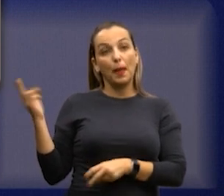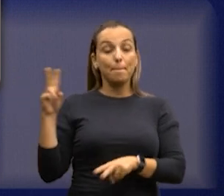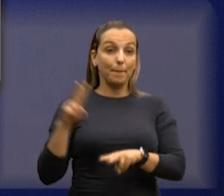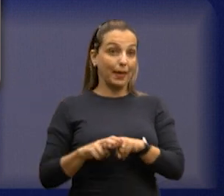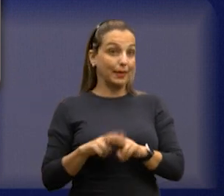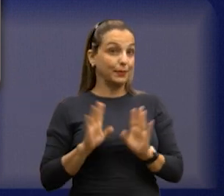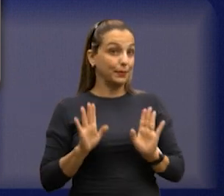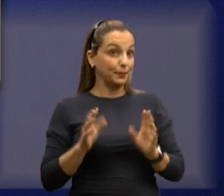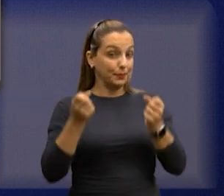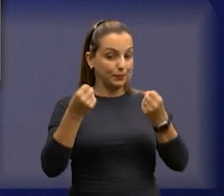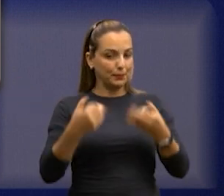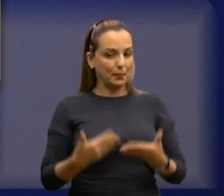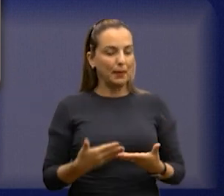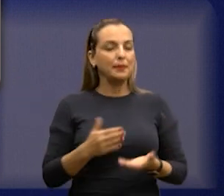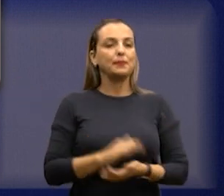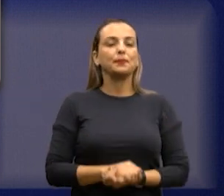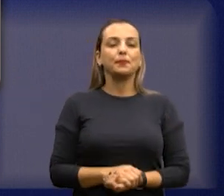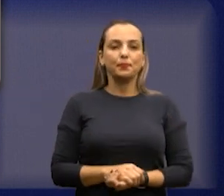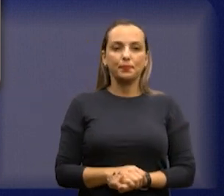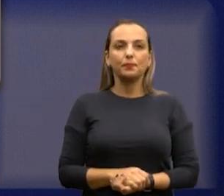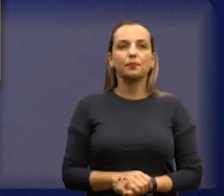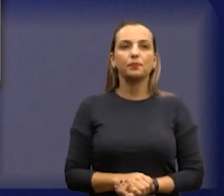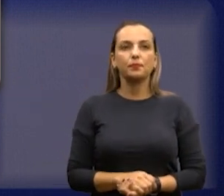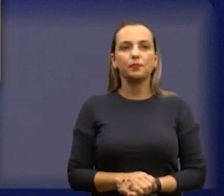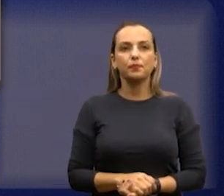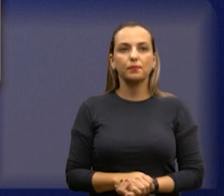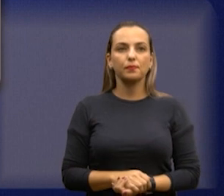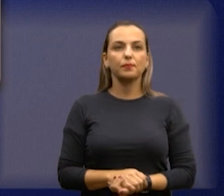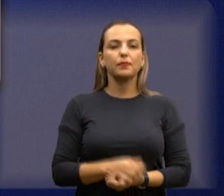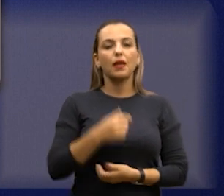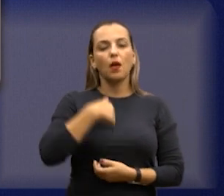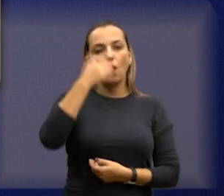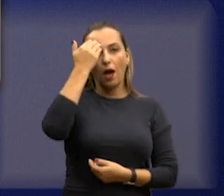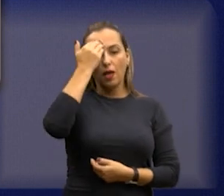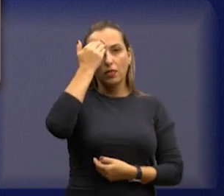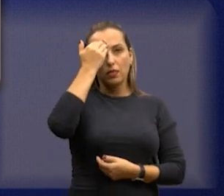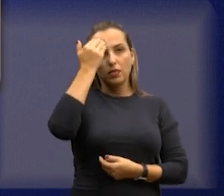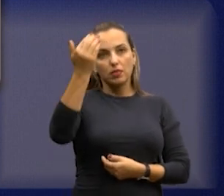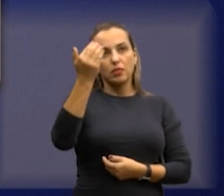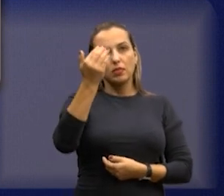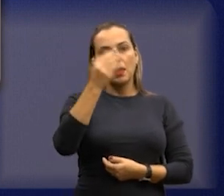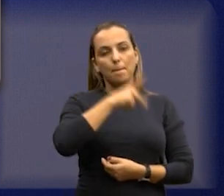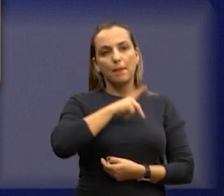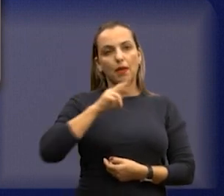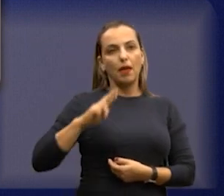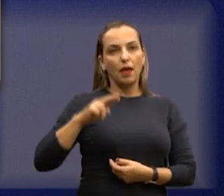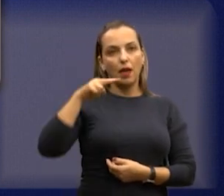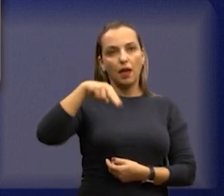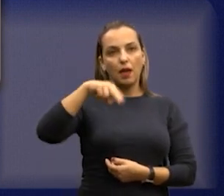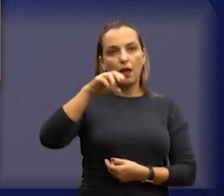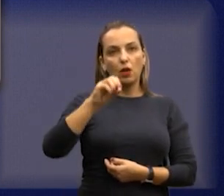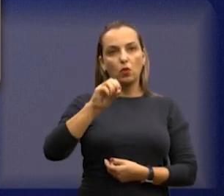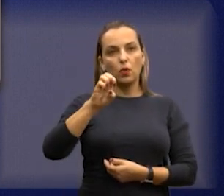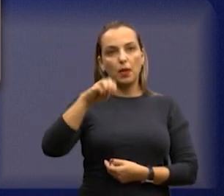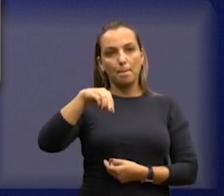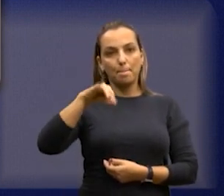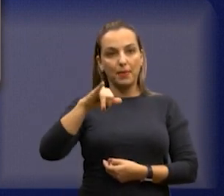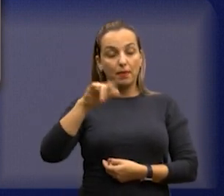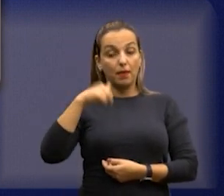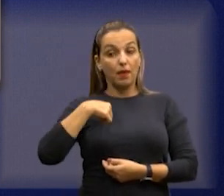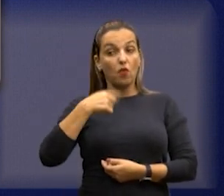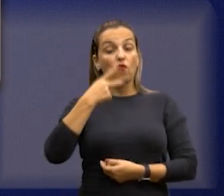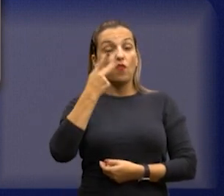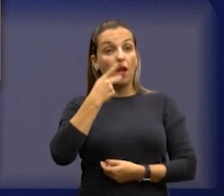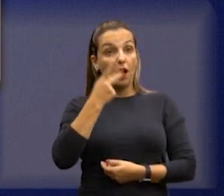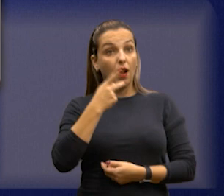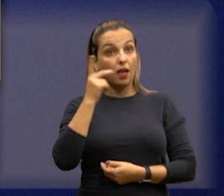preso, eu vou explicar o que é preso para vocês entenderem rapidinho, eu estou aqui para agradecer a promotora, a doutora Noemi, porque é o seguinte, eu falei para ela,